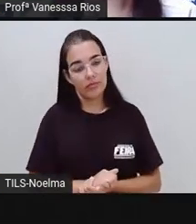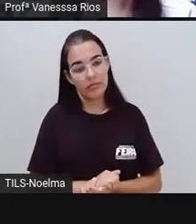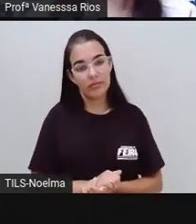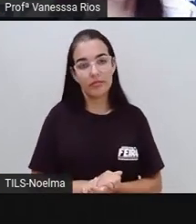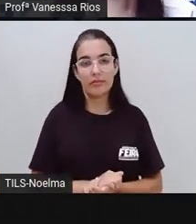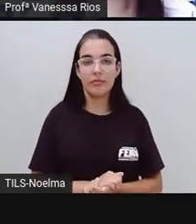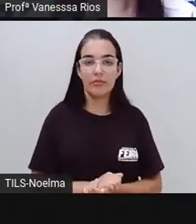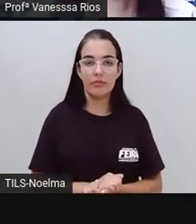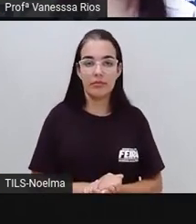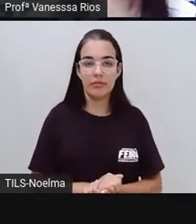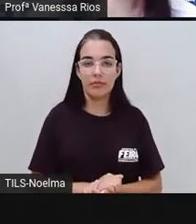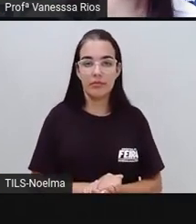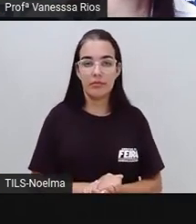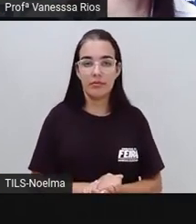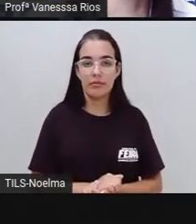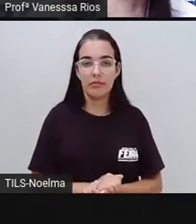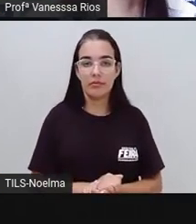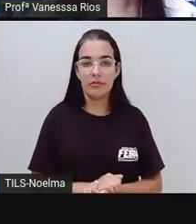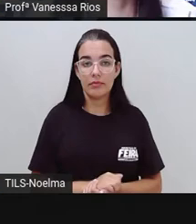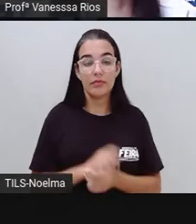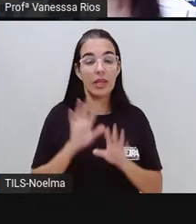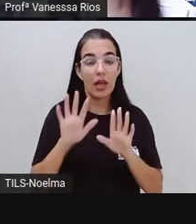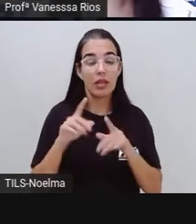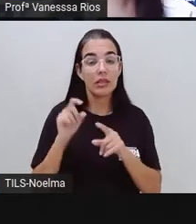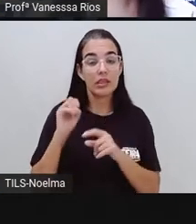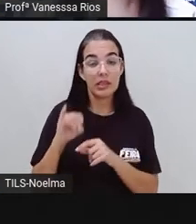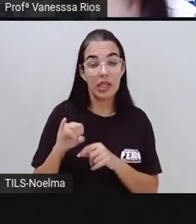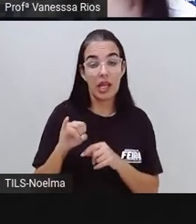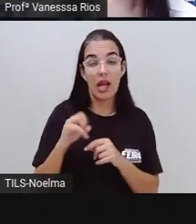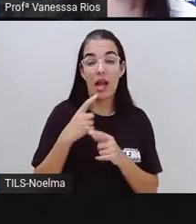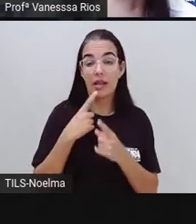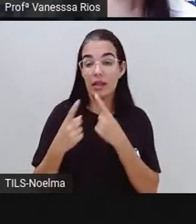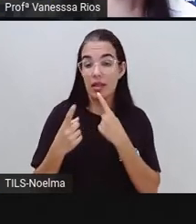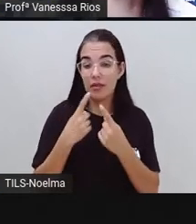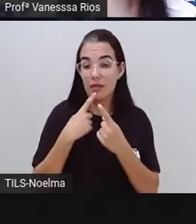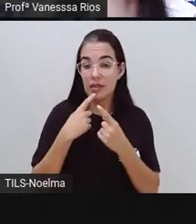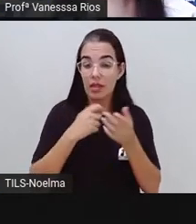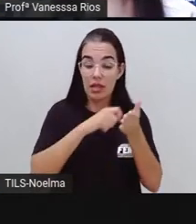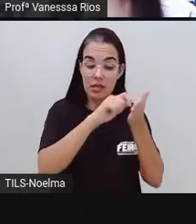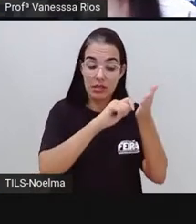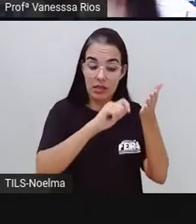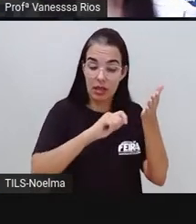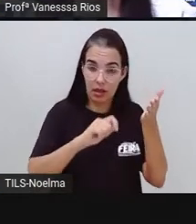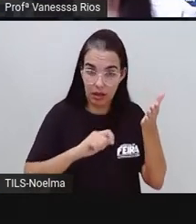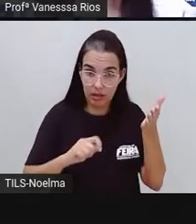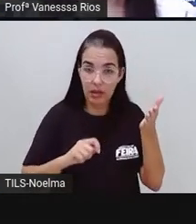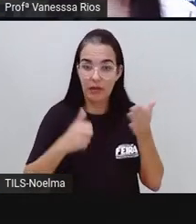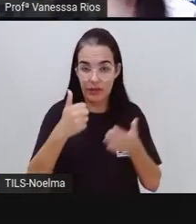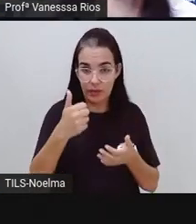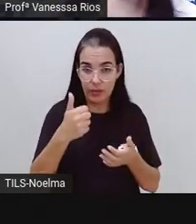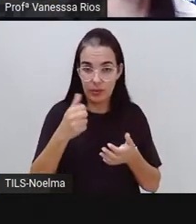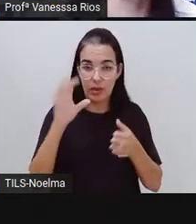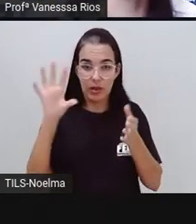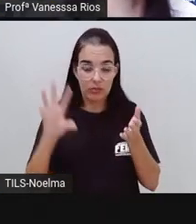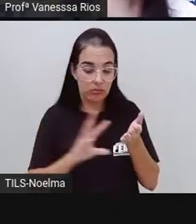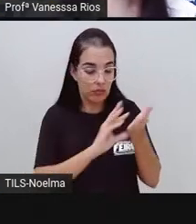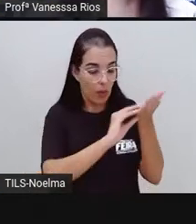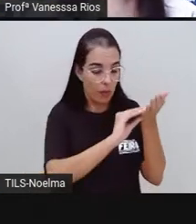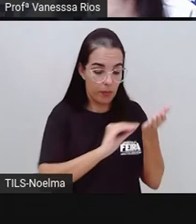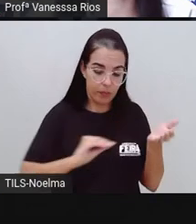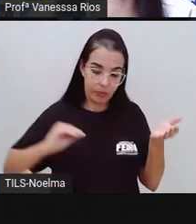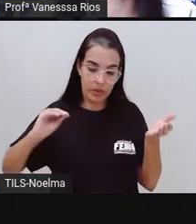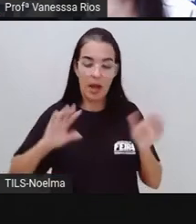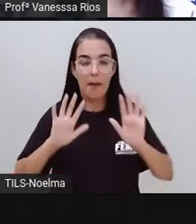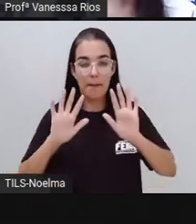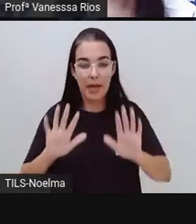subtítulo. Isso a gente está falando quando a entrevista ela é transcrita, né? Ou ela é impressa. Quando a